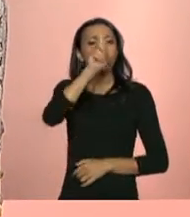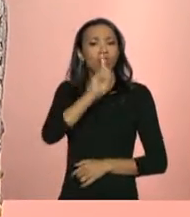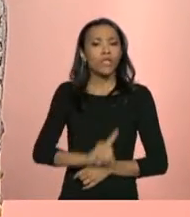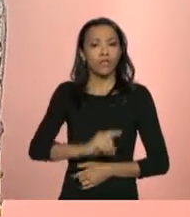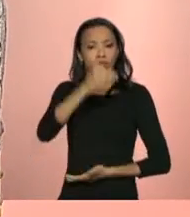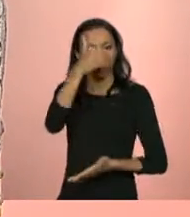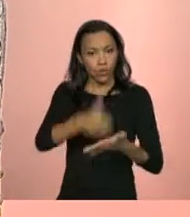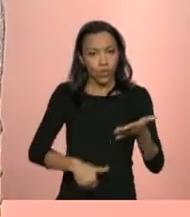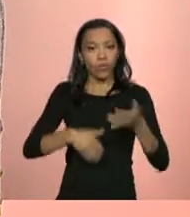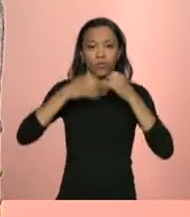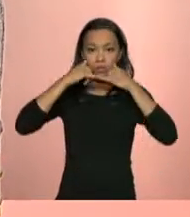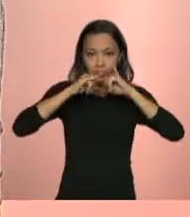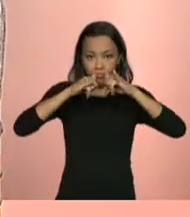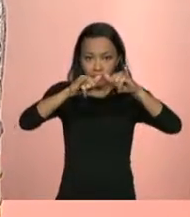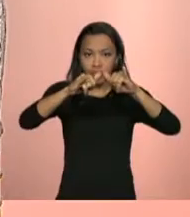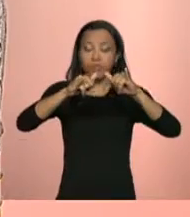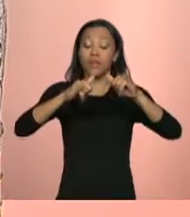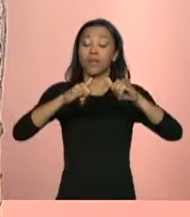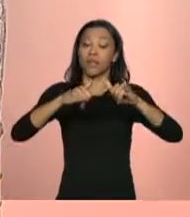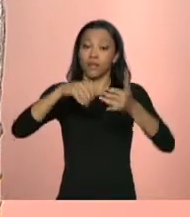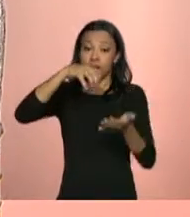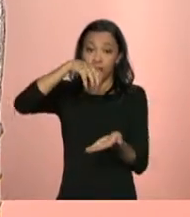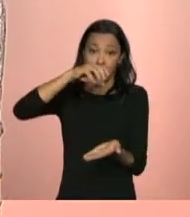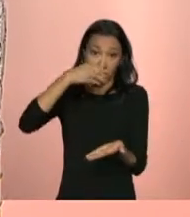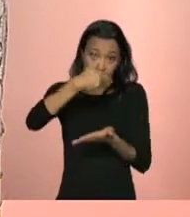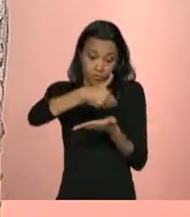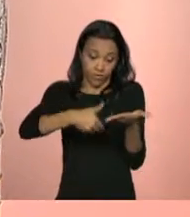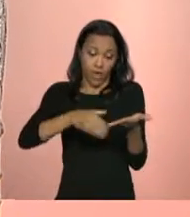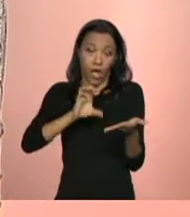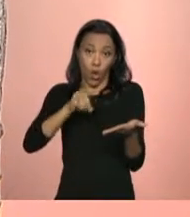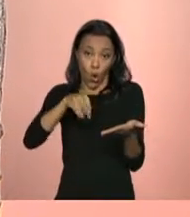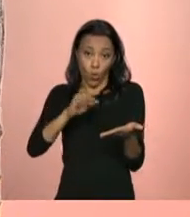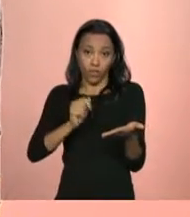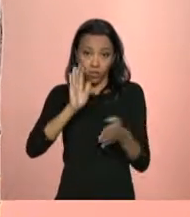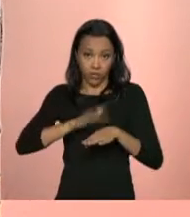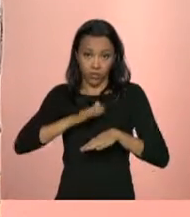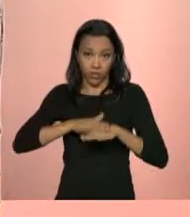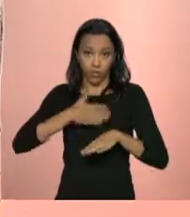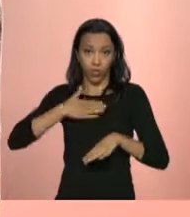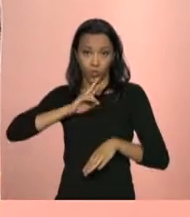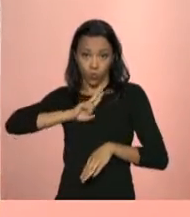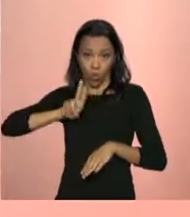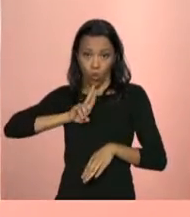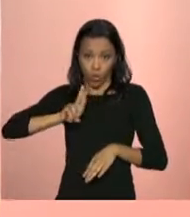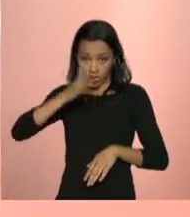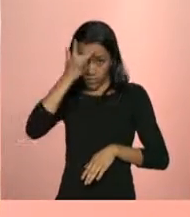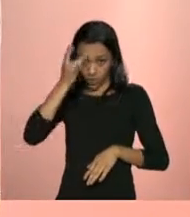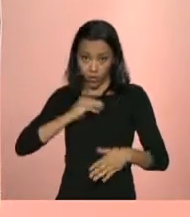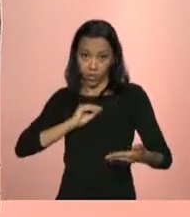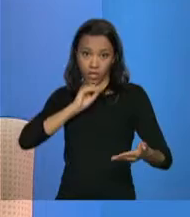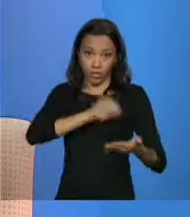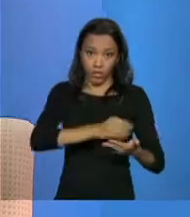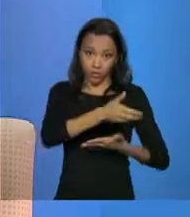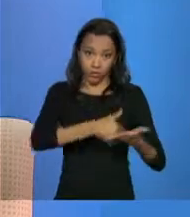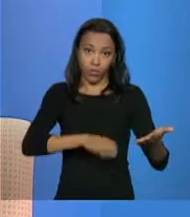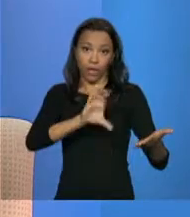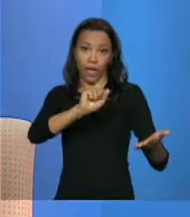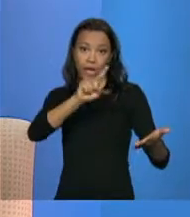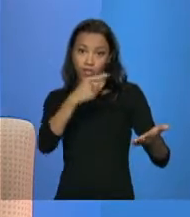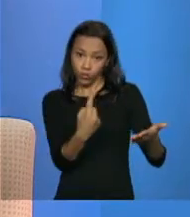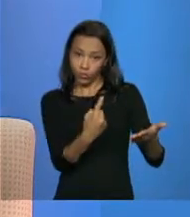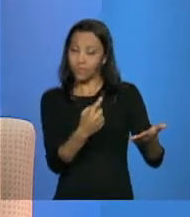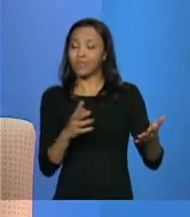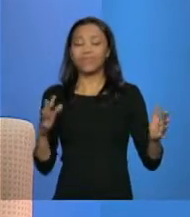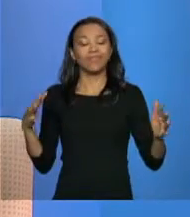tarifa social, a conta de energia tem que estar no nome do responsável familiar no Cadastro Único? Não. É uma